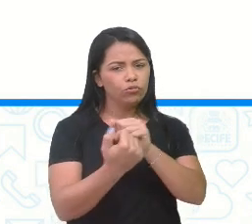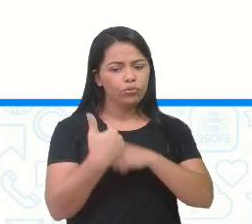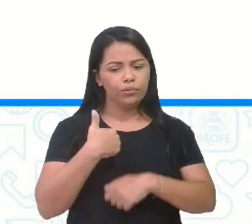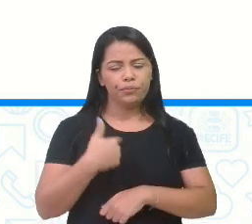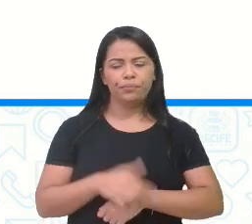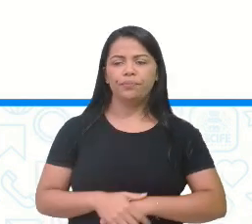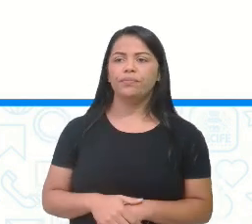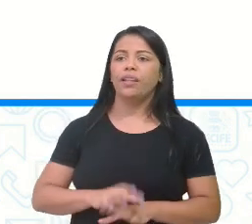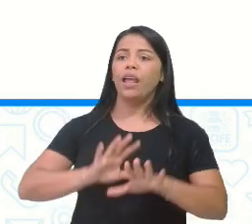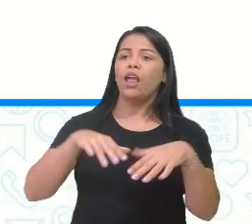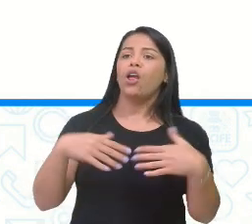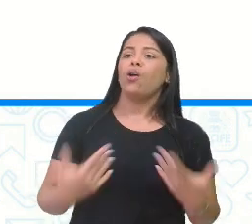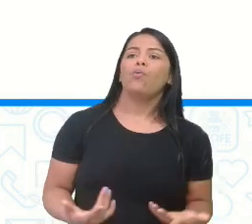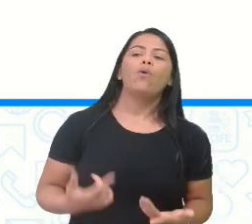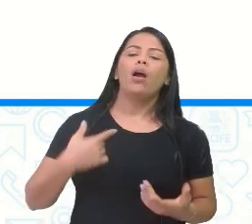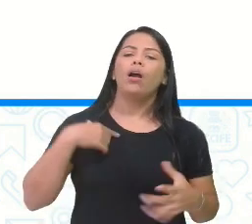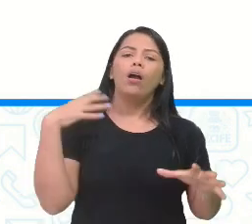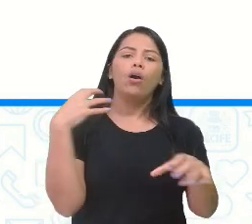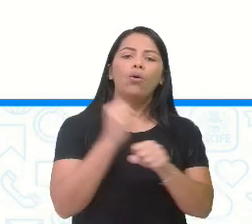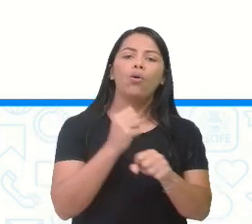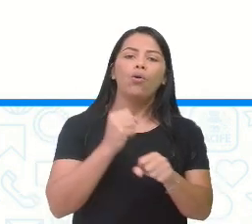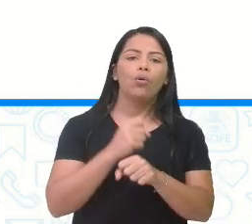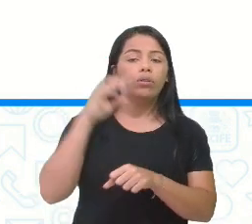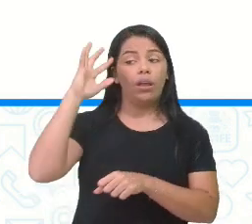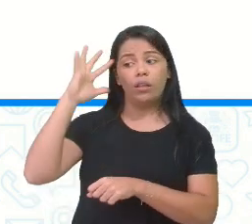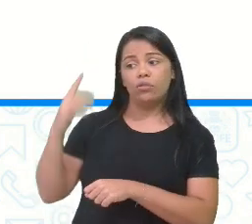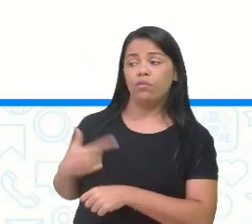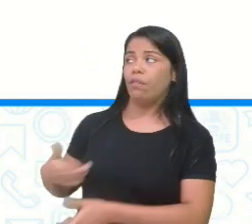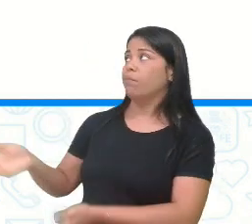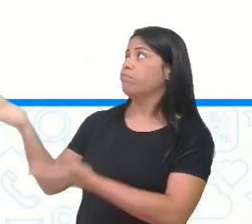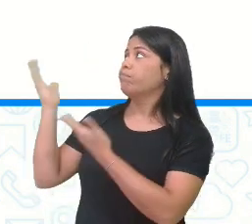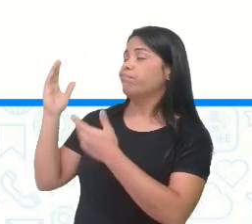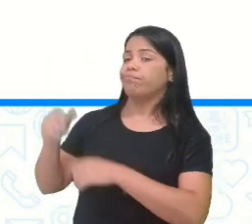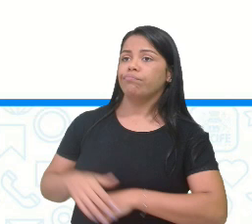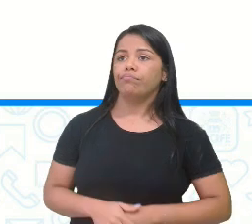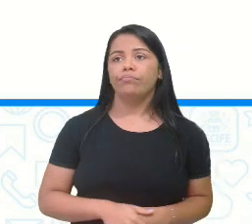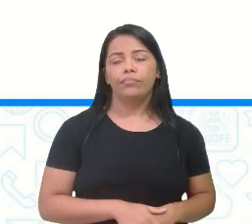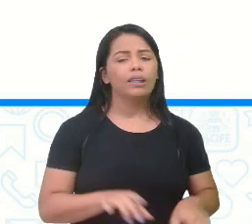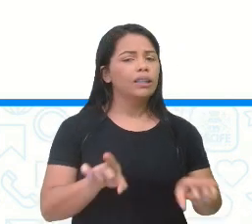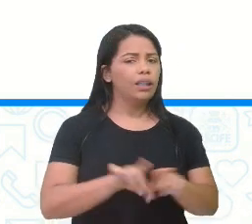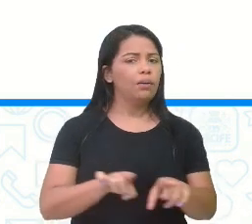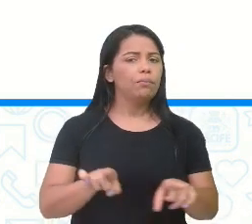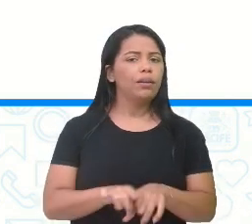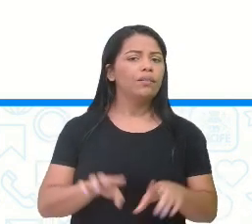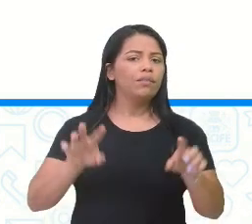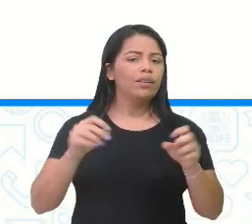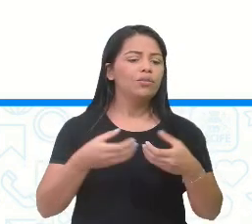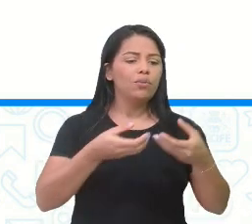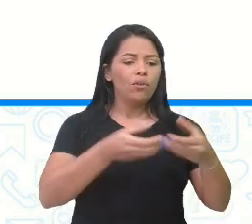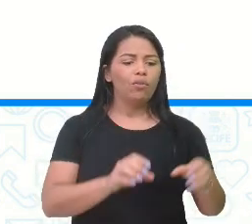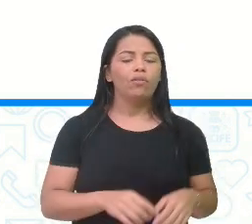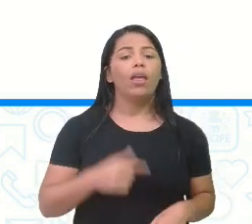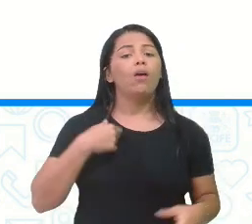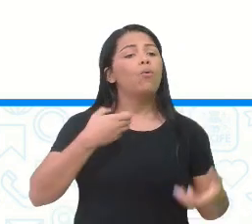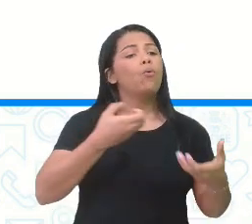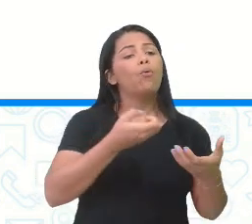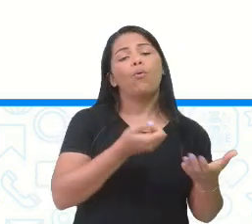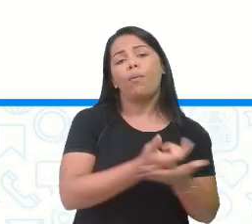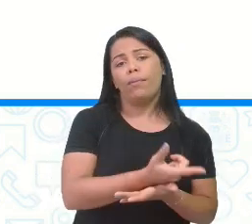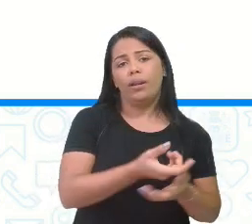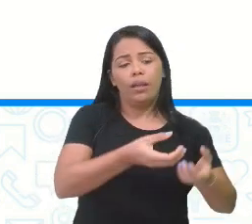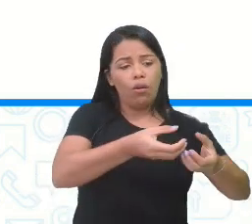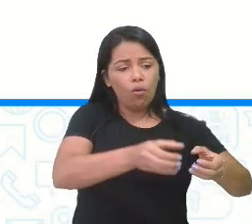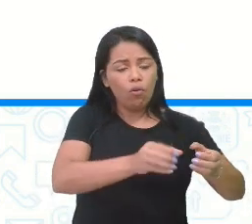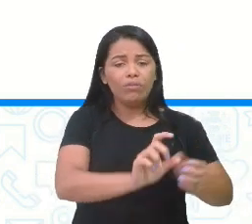Qual operação resolveria esse problema? Comprei... Também fala de ovos, ó. Comprei 16